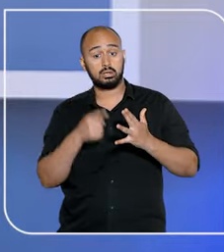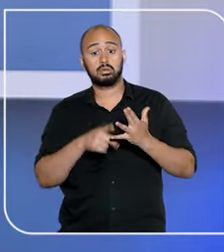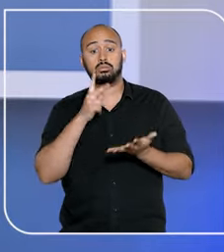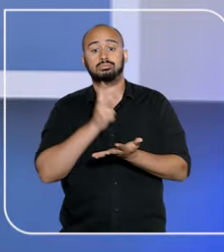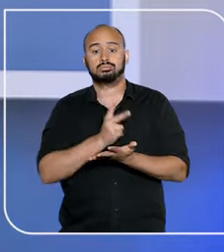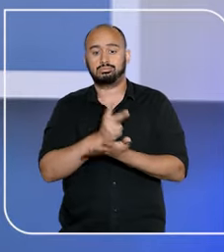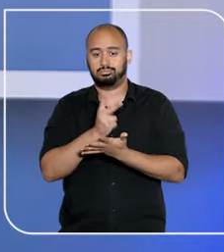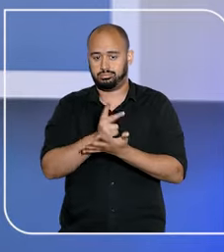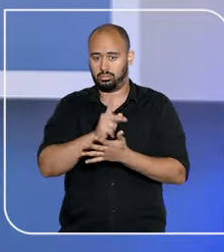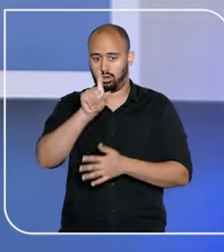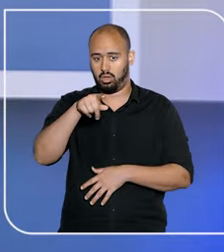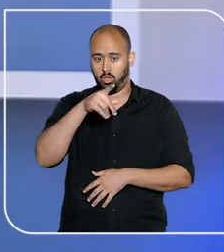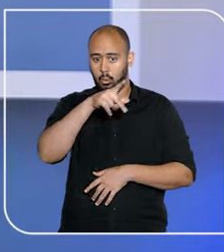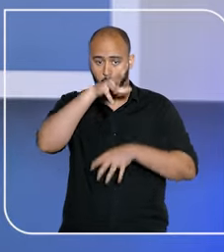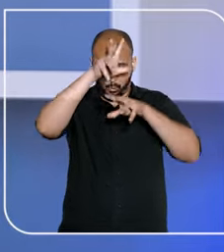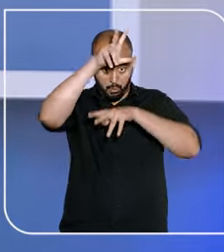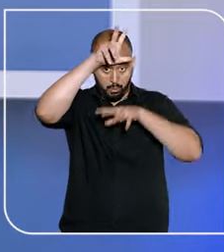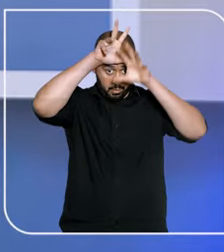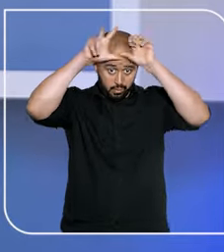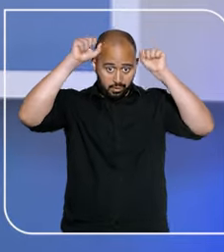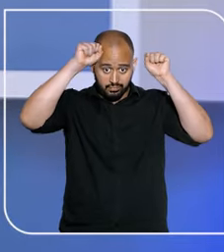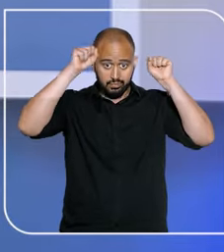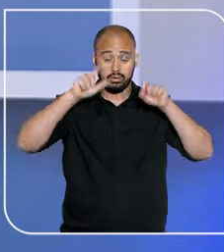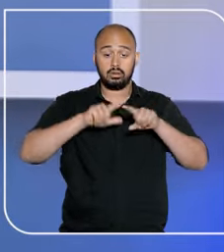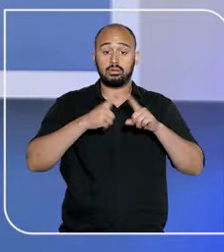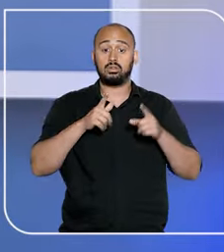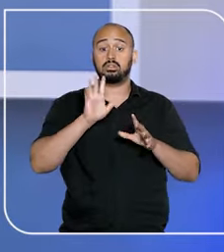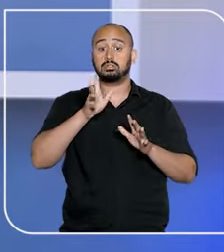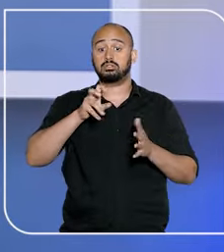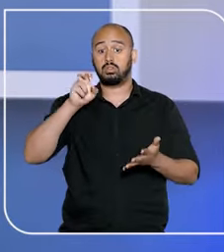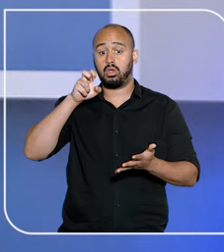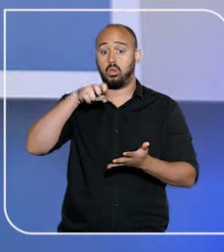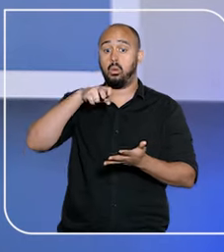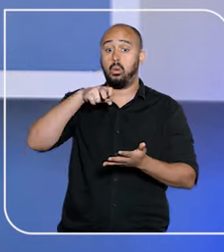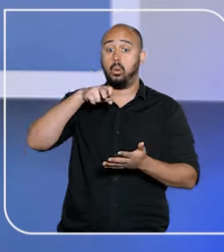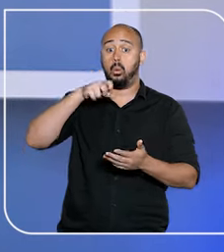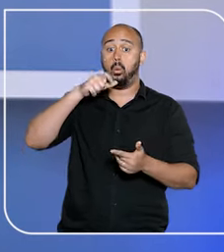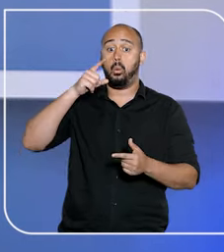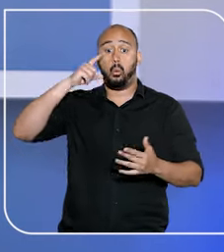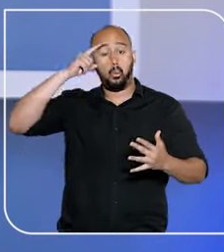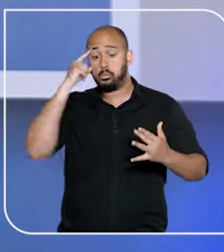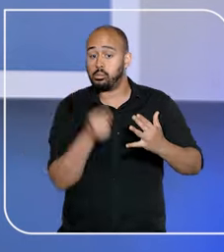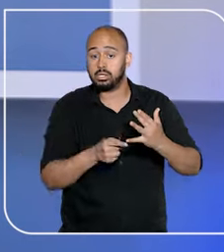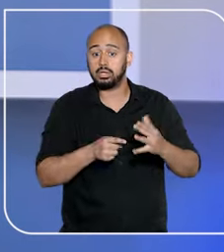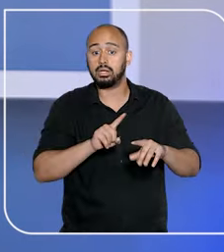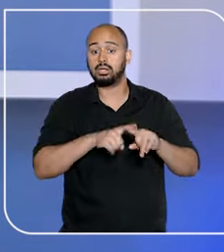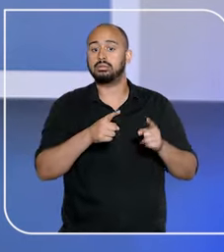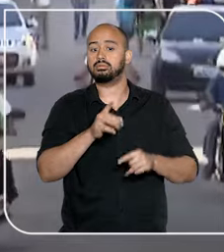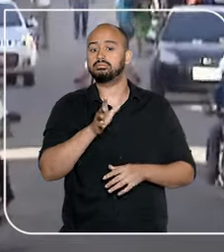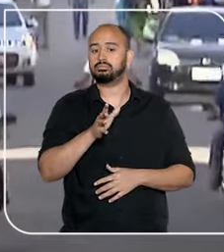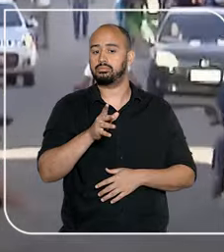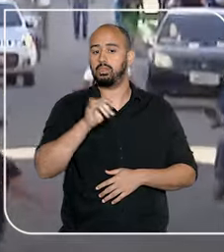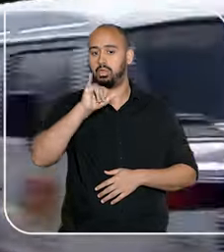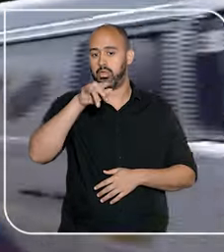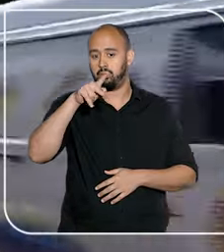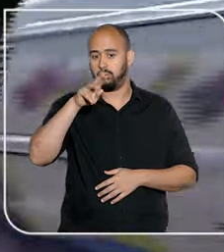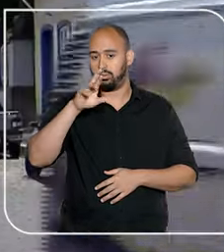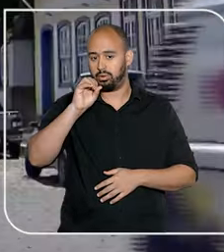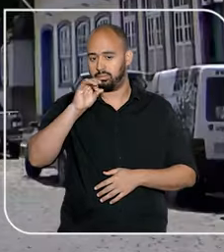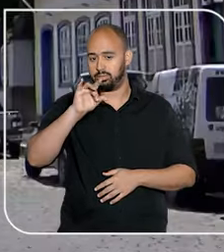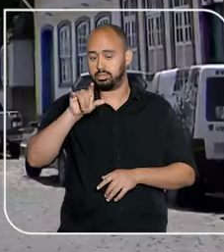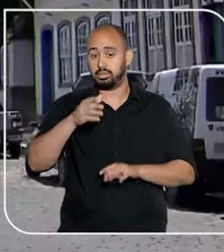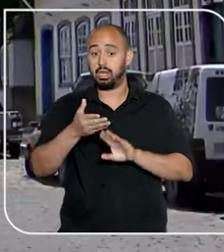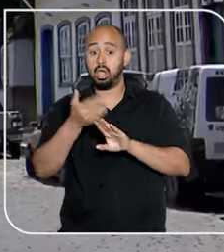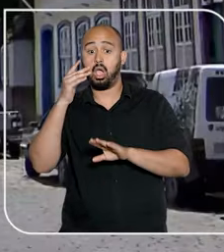de decisão que manteve o atual prefeito da cidade condenado por improbidade. Ao condenar o